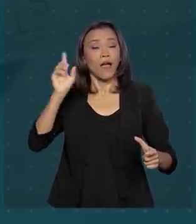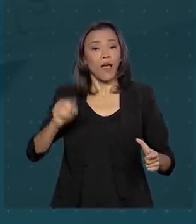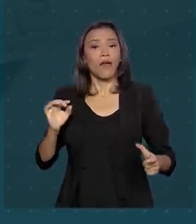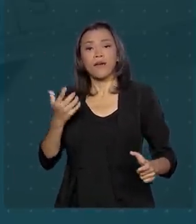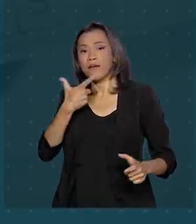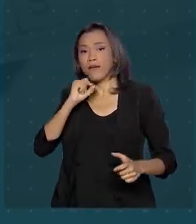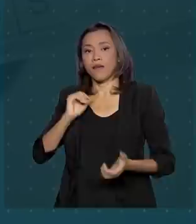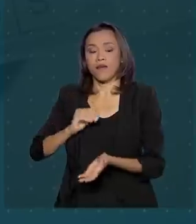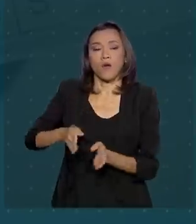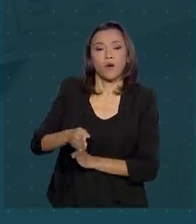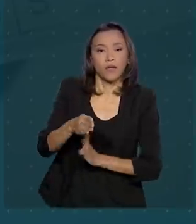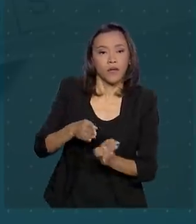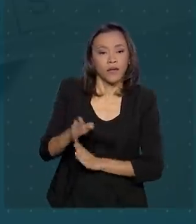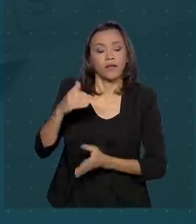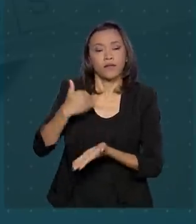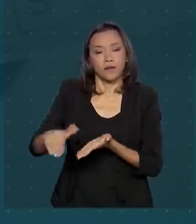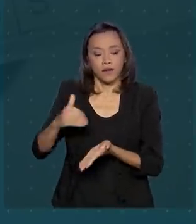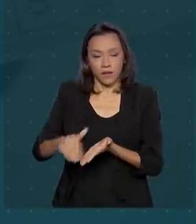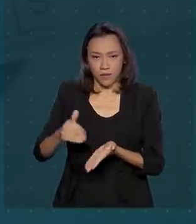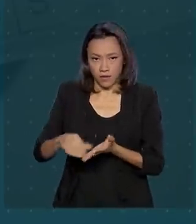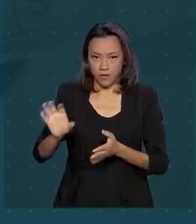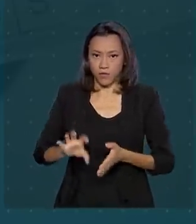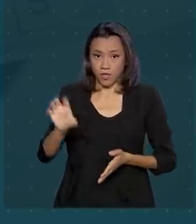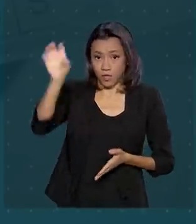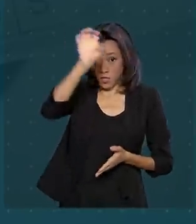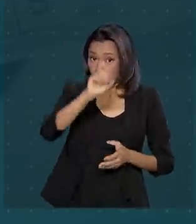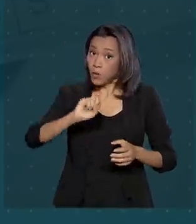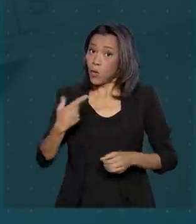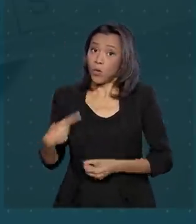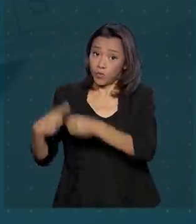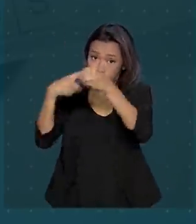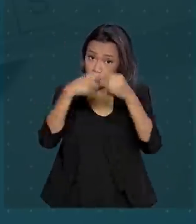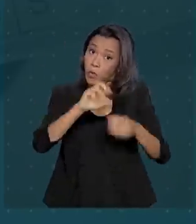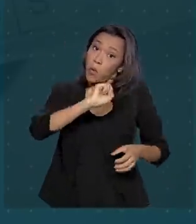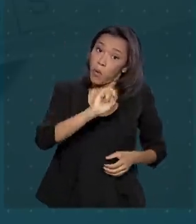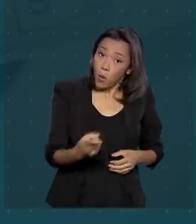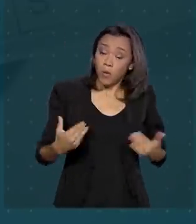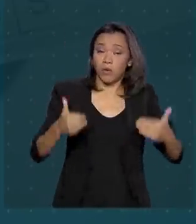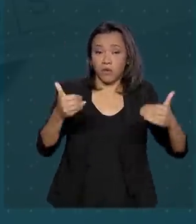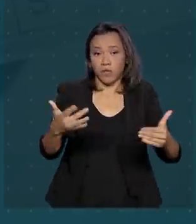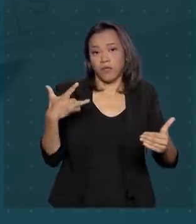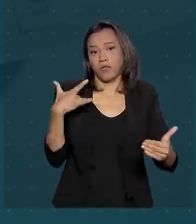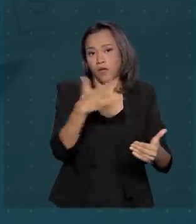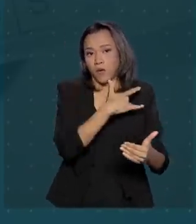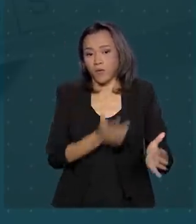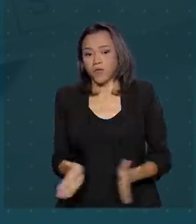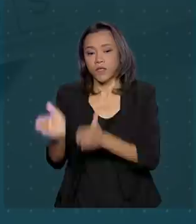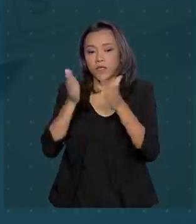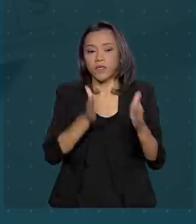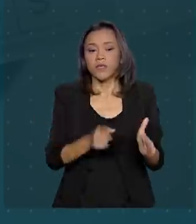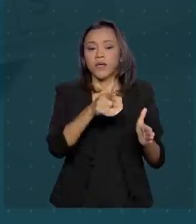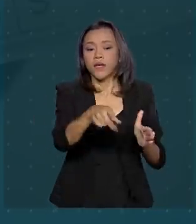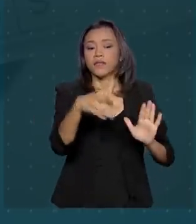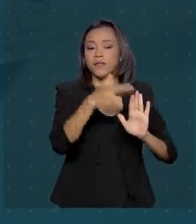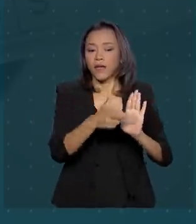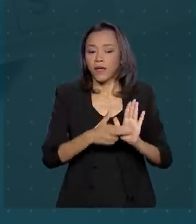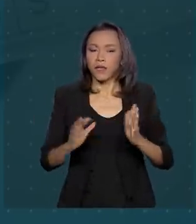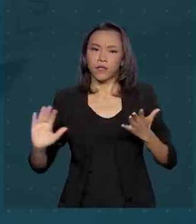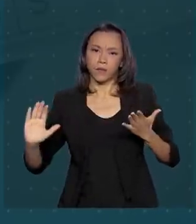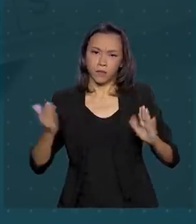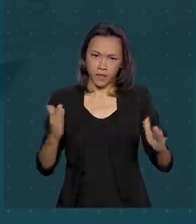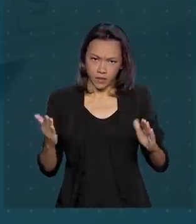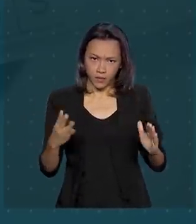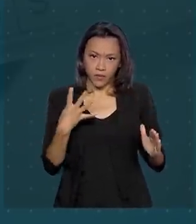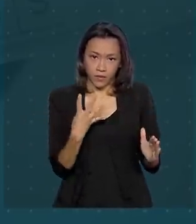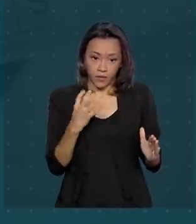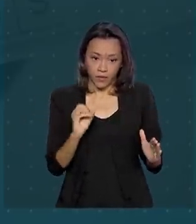secretarias estaduais e municipais de saúde ou pelo Ministério da Saúde. A medida será adotada pelo prazo de até